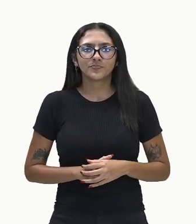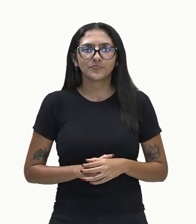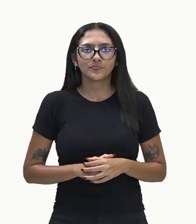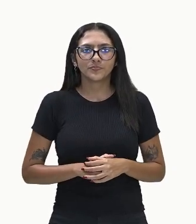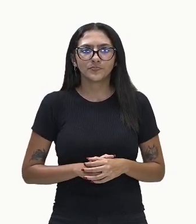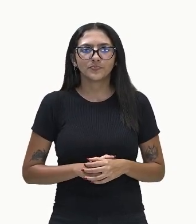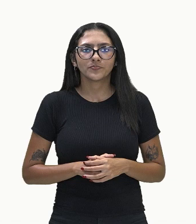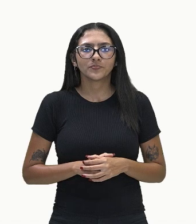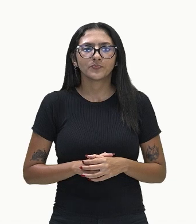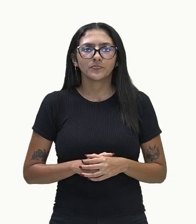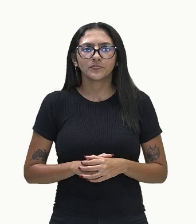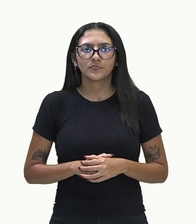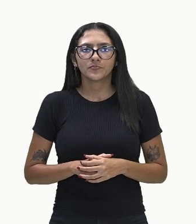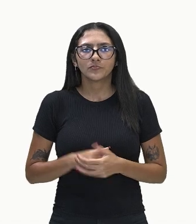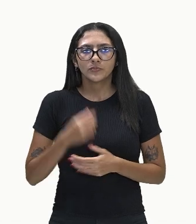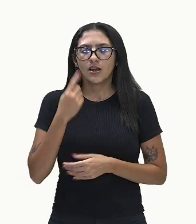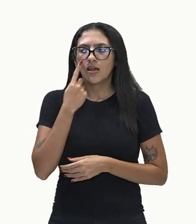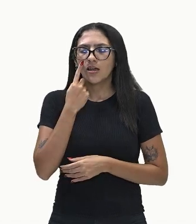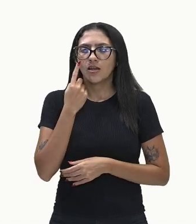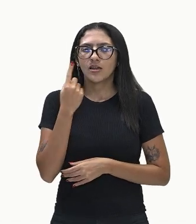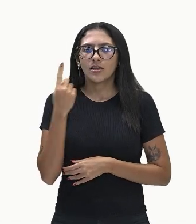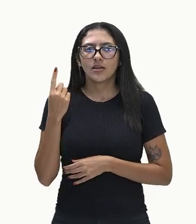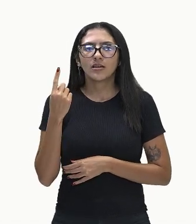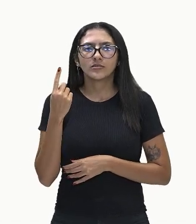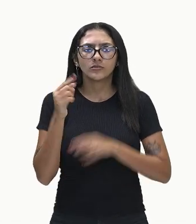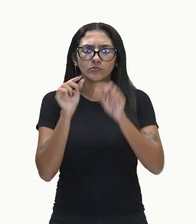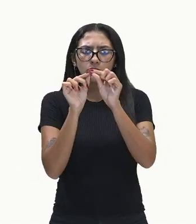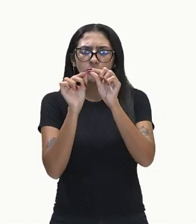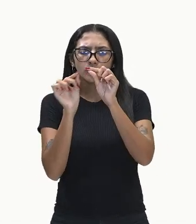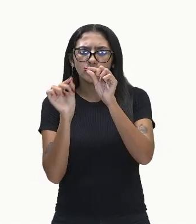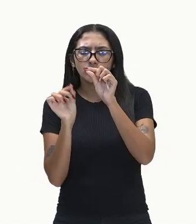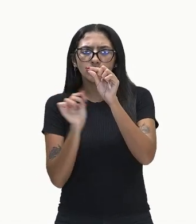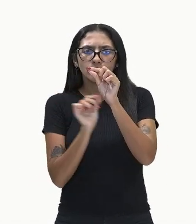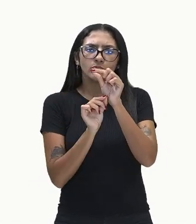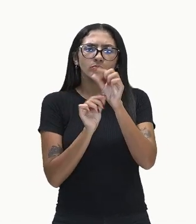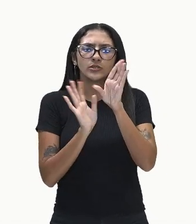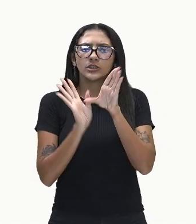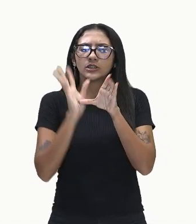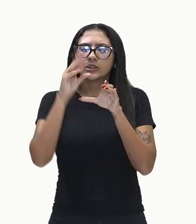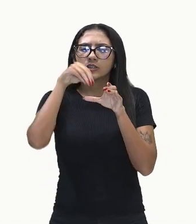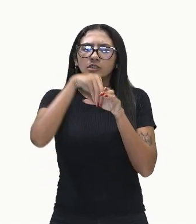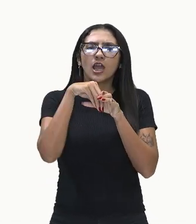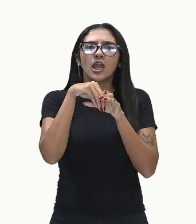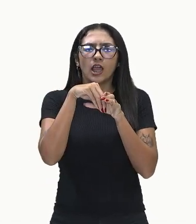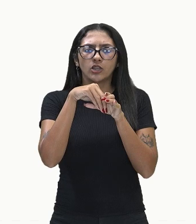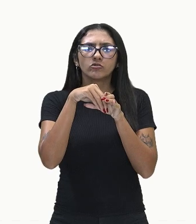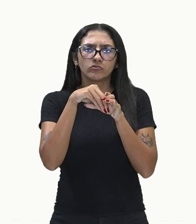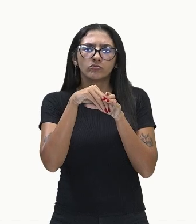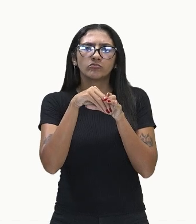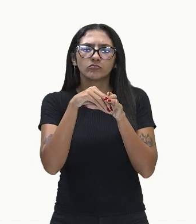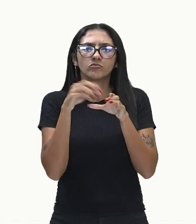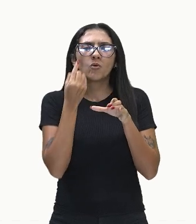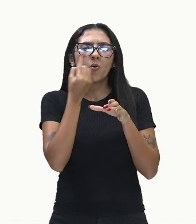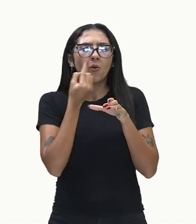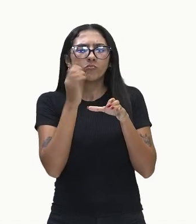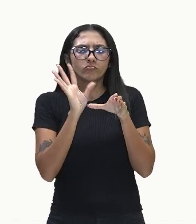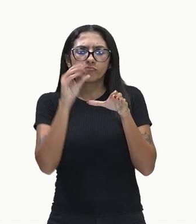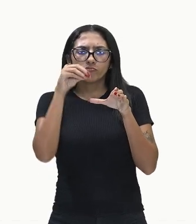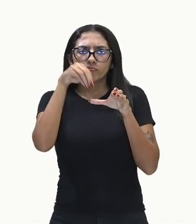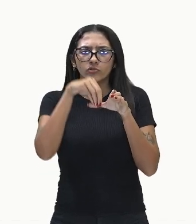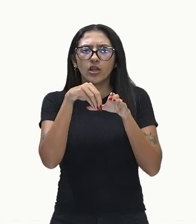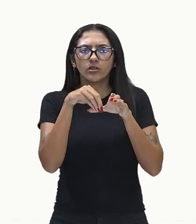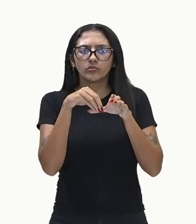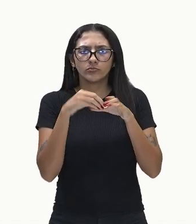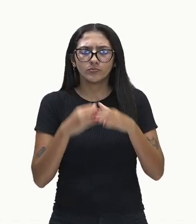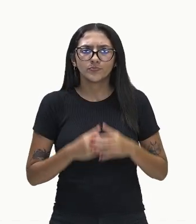Isso que eu estou circulando aqui é a porção, né? A porção de dentro, como se fosse o fundo do seu olho, aonde está localizado a